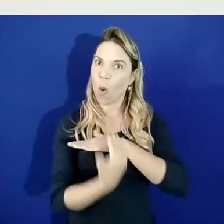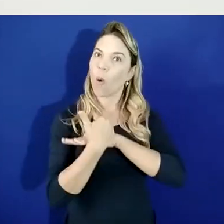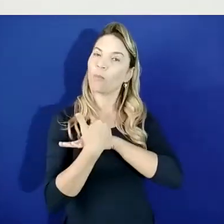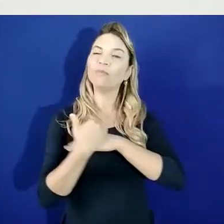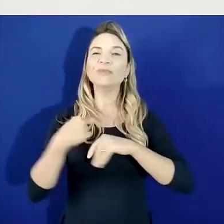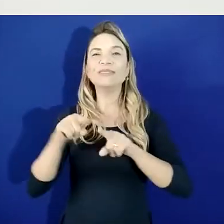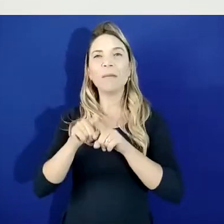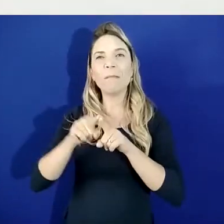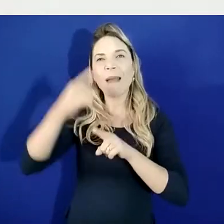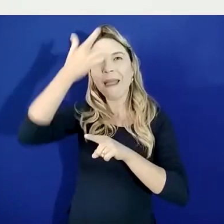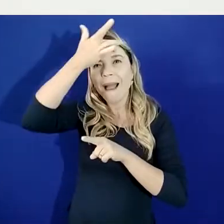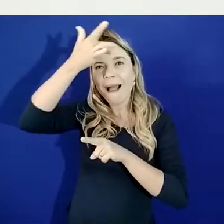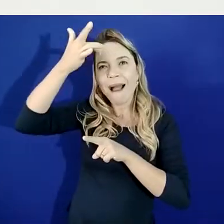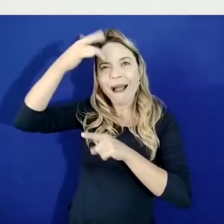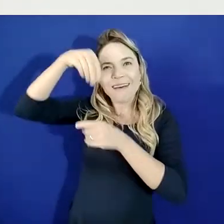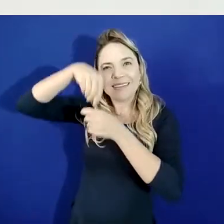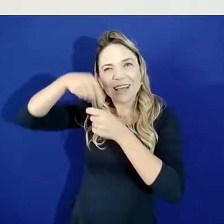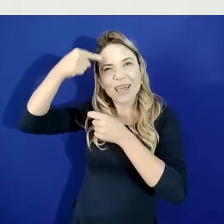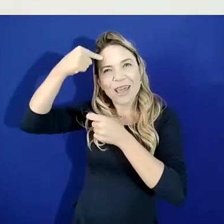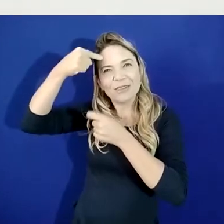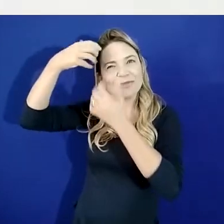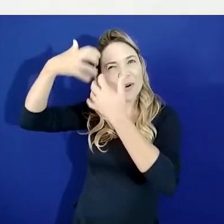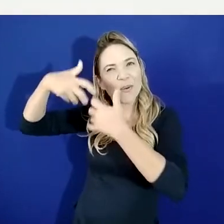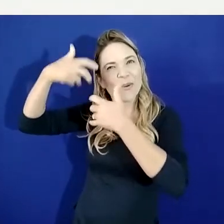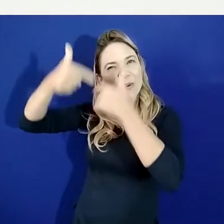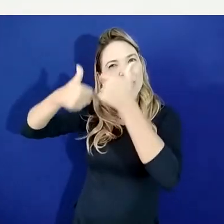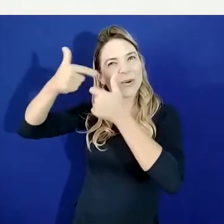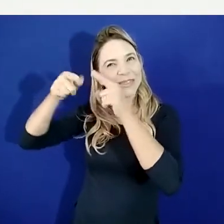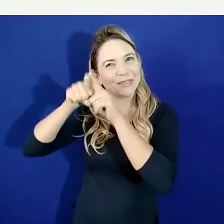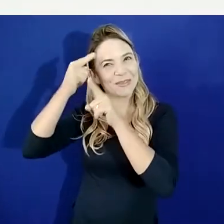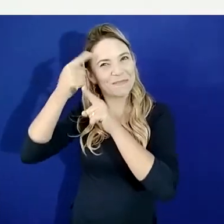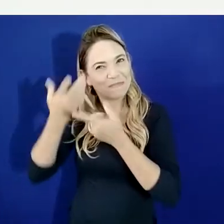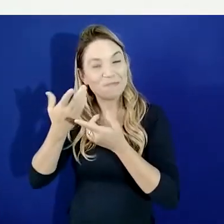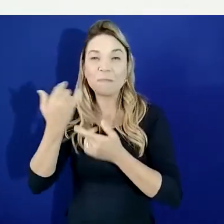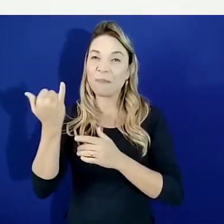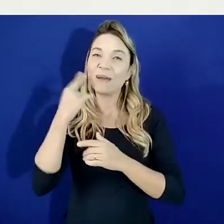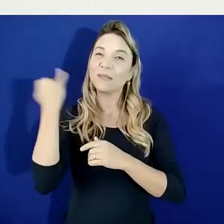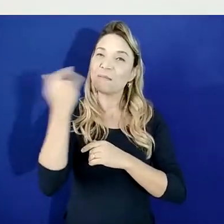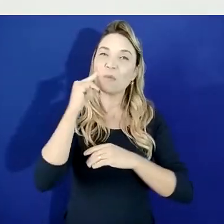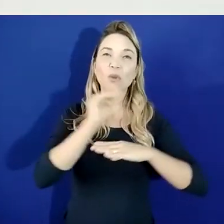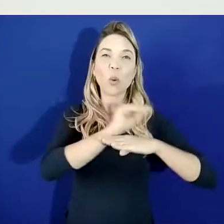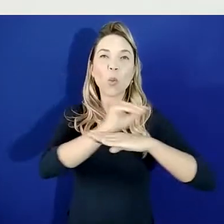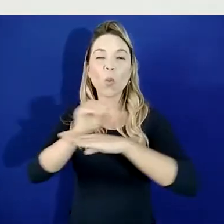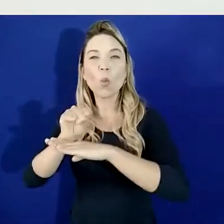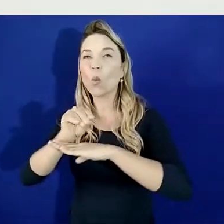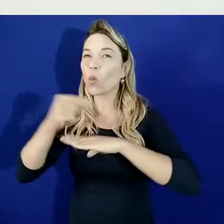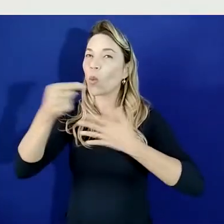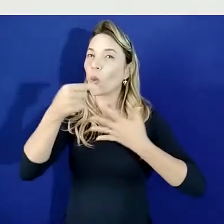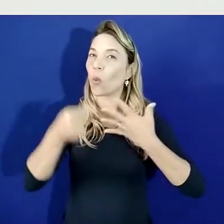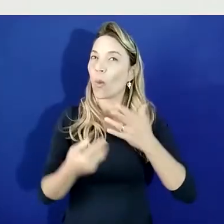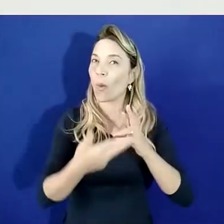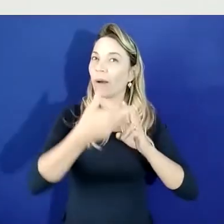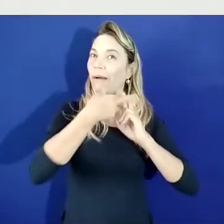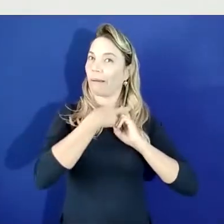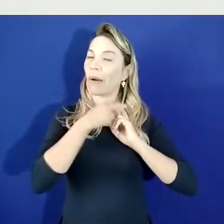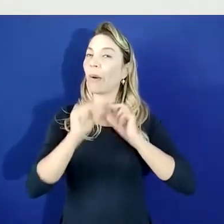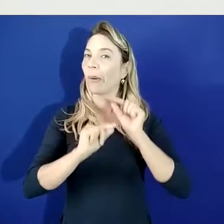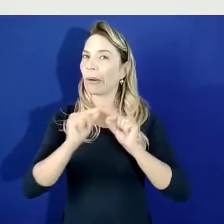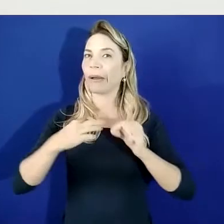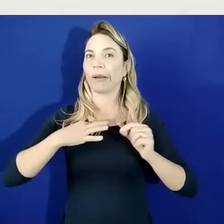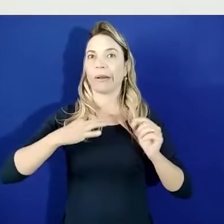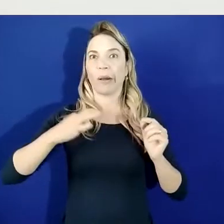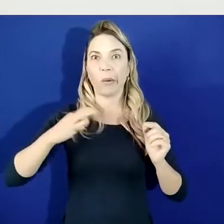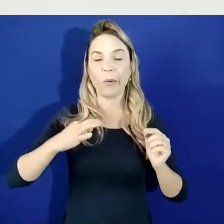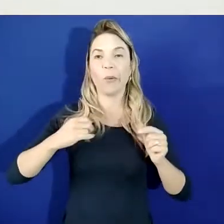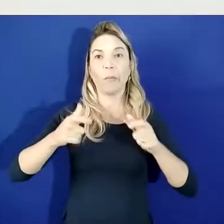mentais. No entanto, diversos cuidados devem ser tomados, desde vestuário, espaço físico e, sobretudo,